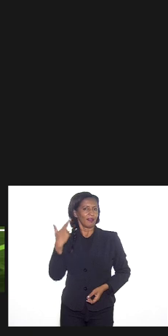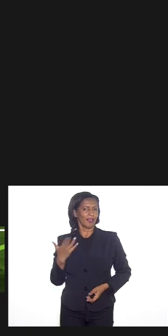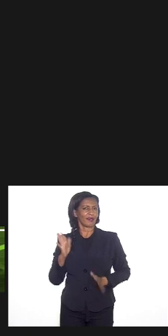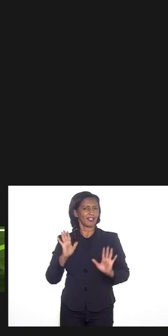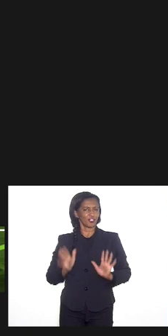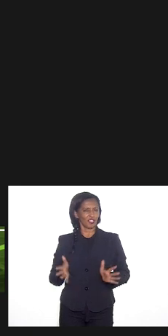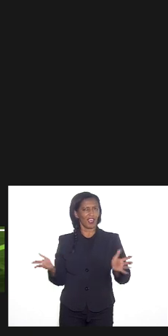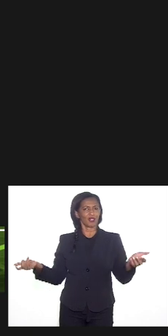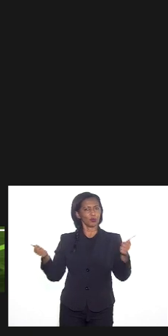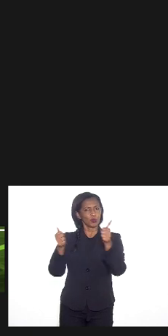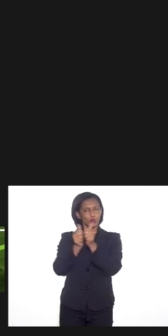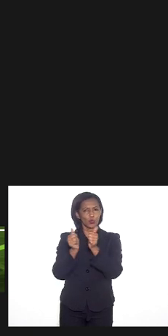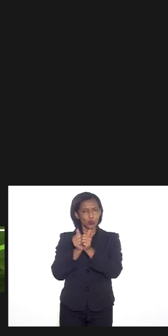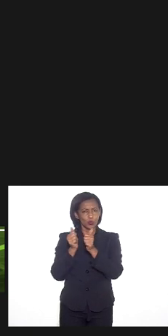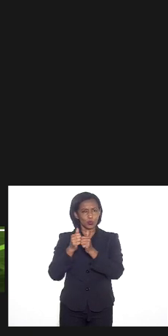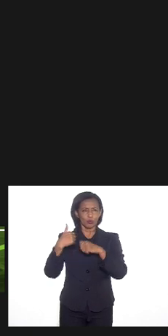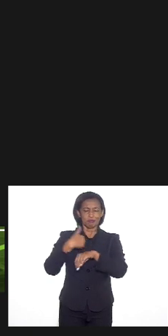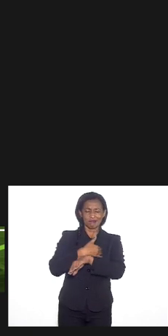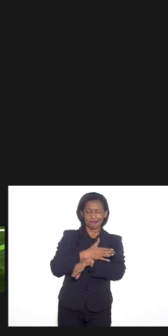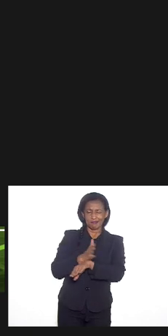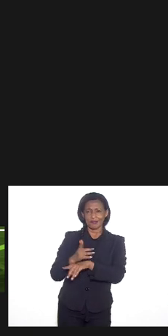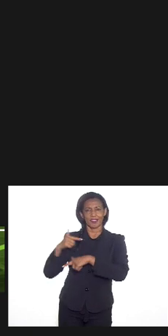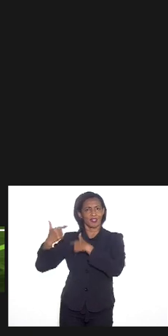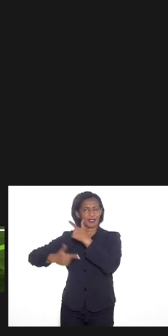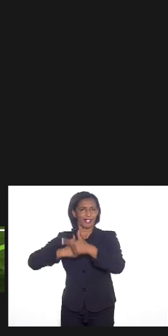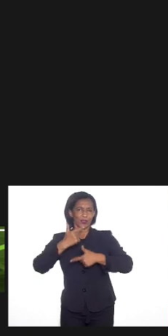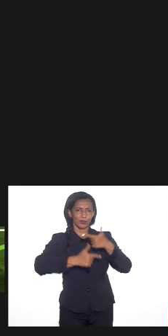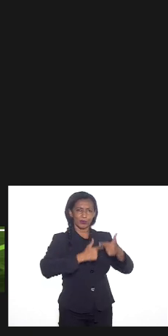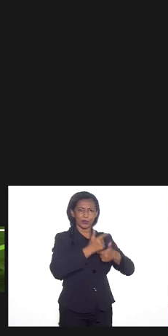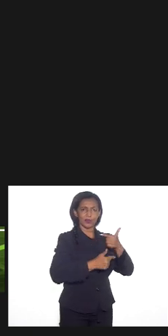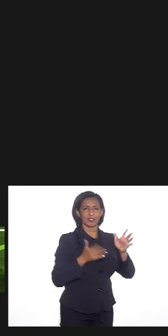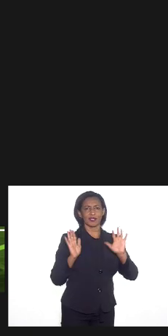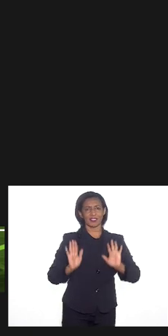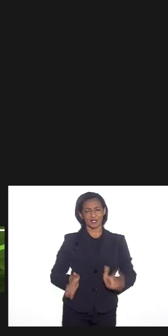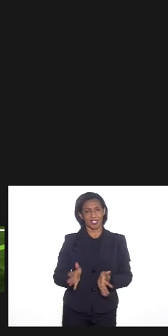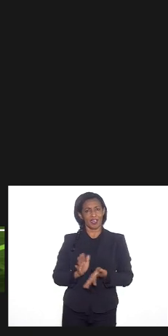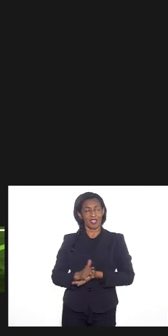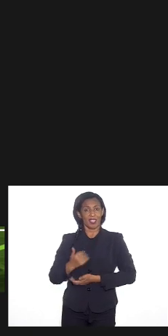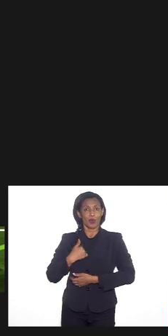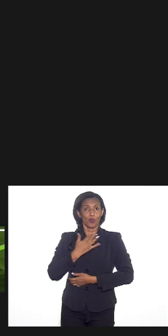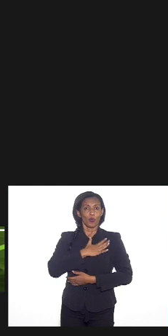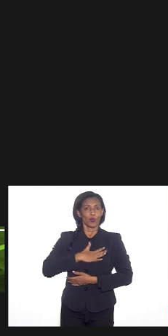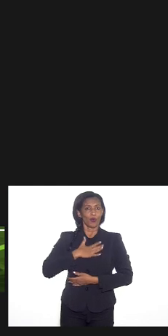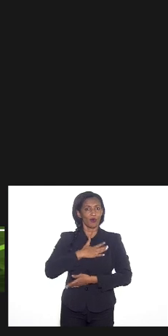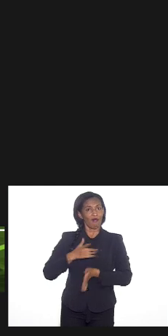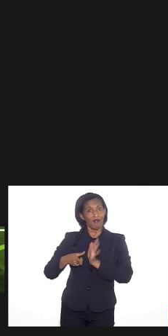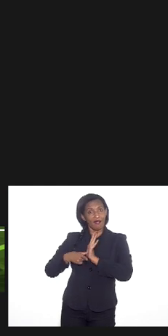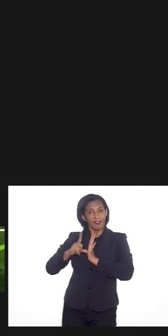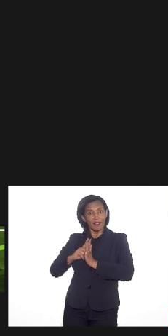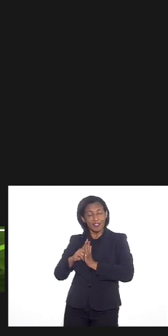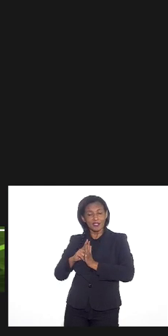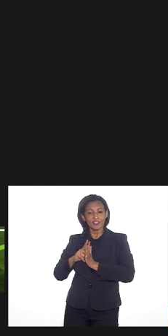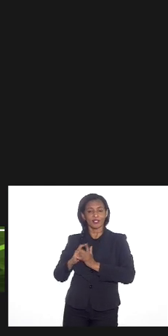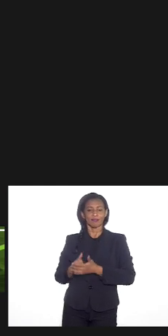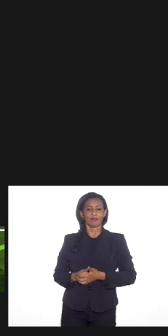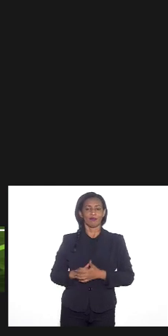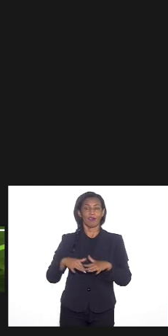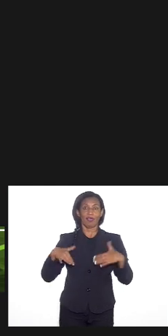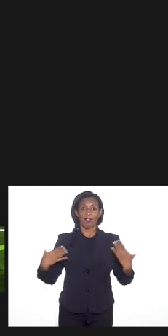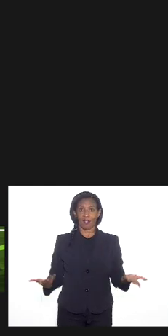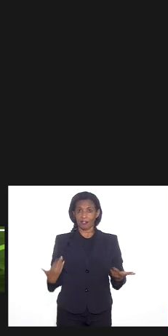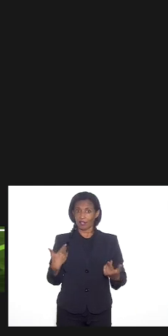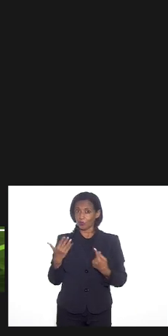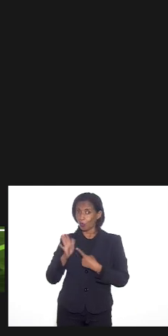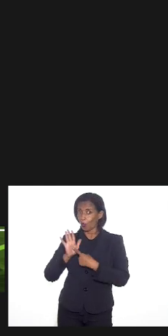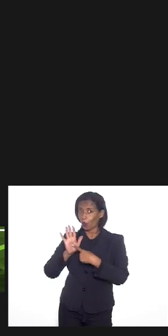durante toda essa luta desenvolvida sim eu gostaria antes até de expor